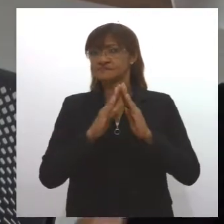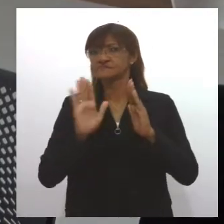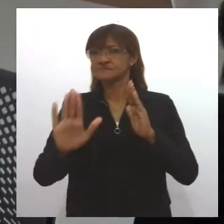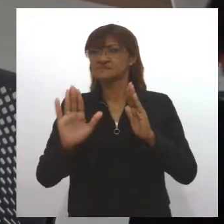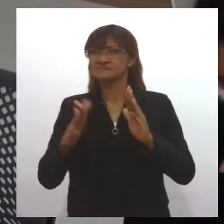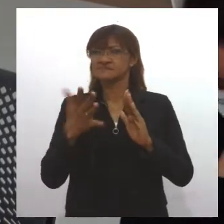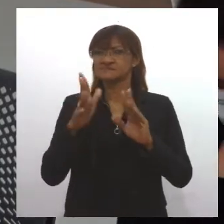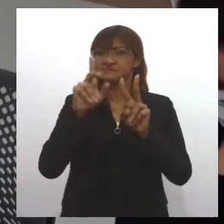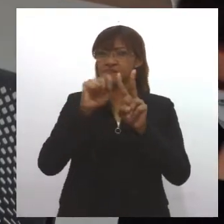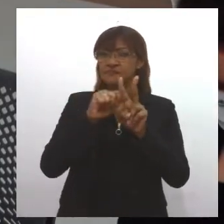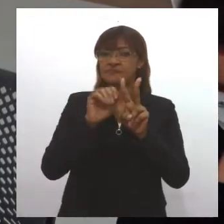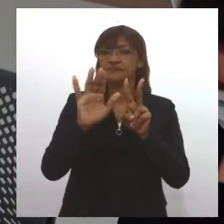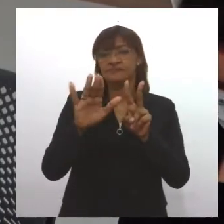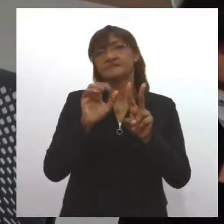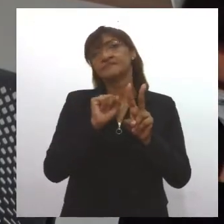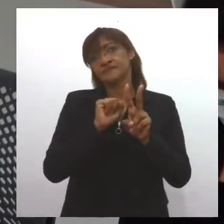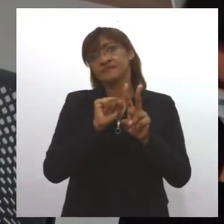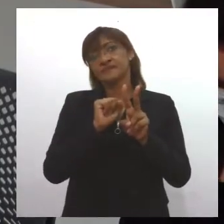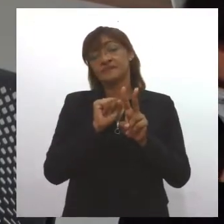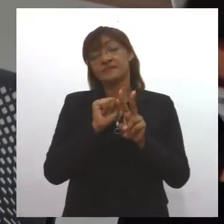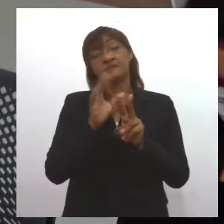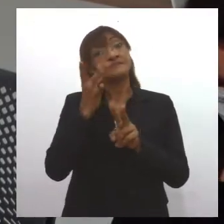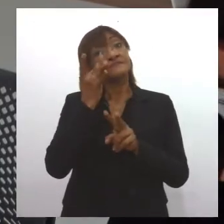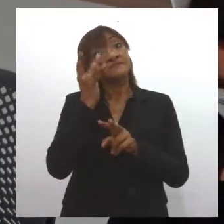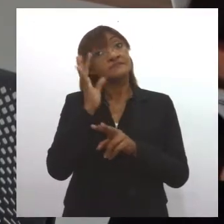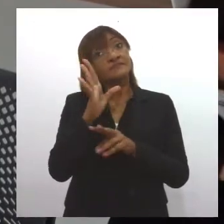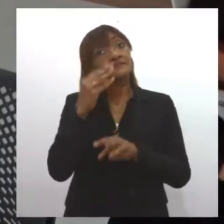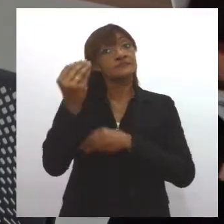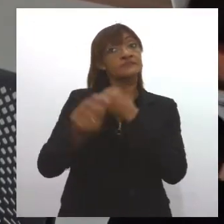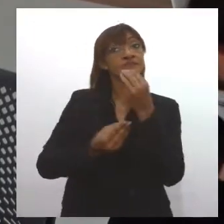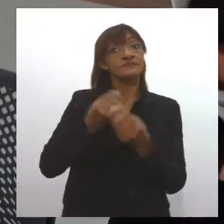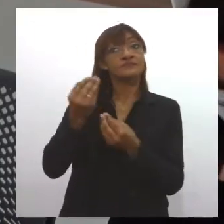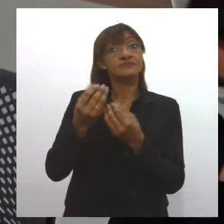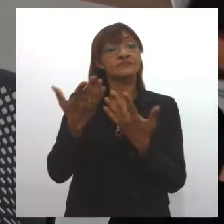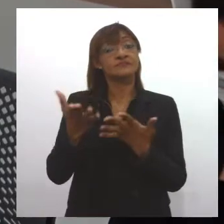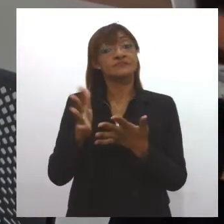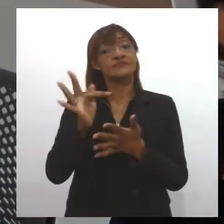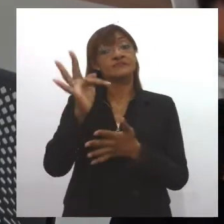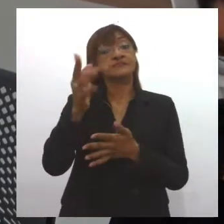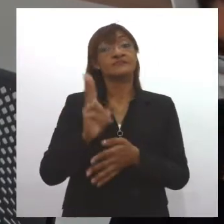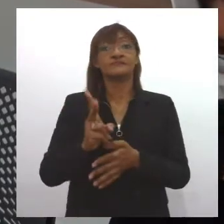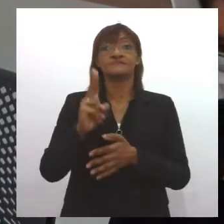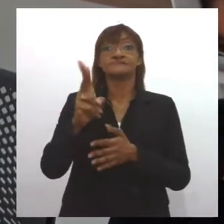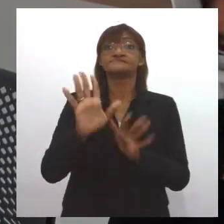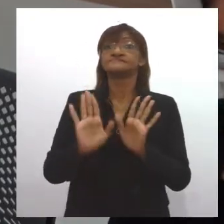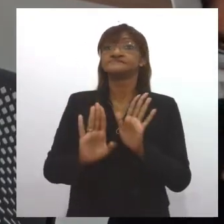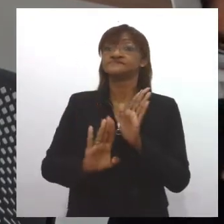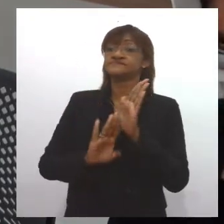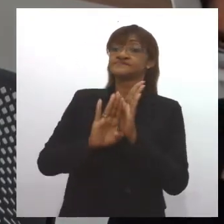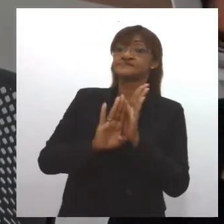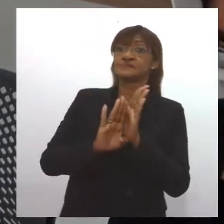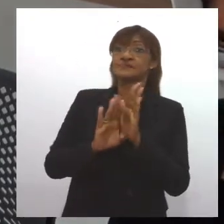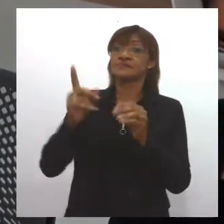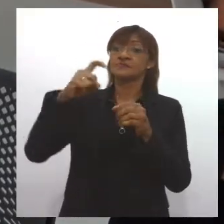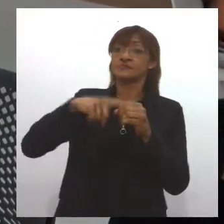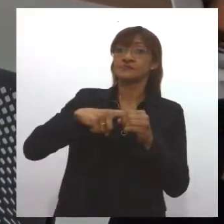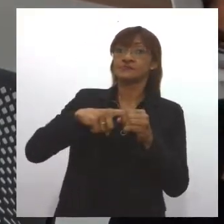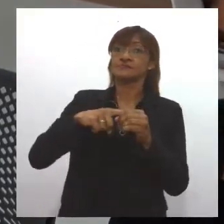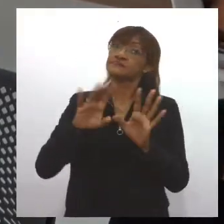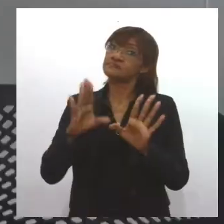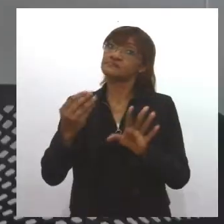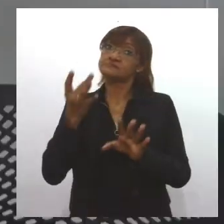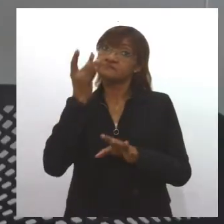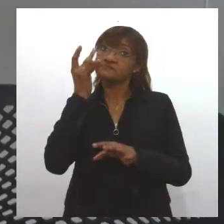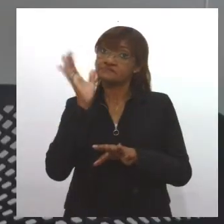menos dois meses. Vamos ver como é que se vai se configurar essa pandemia e aí a gente vê se ela pode voltar presencialmente.